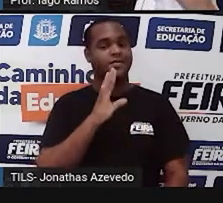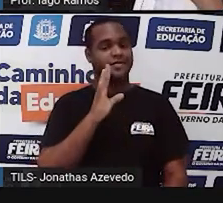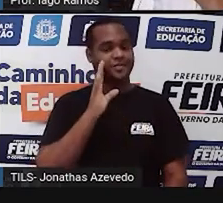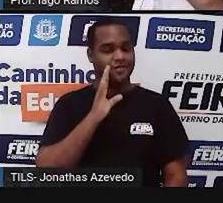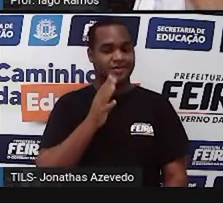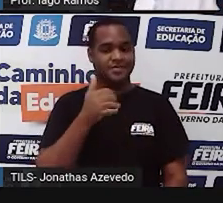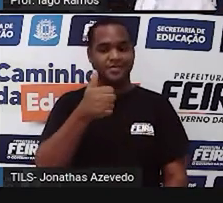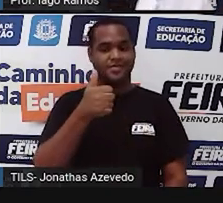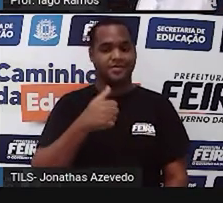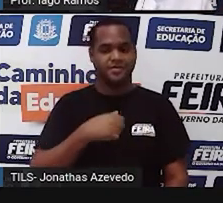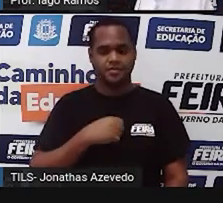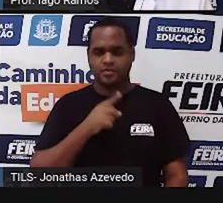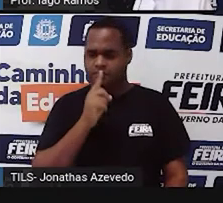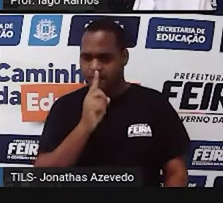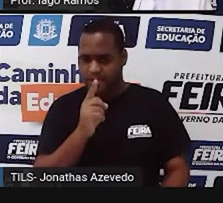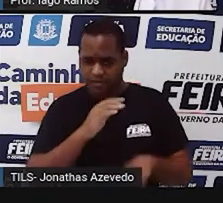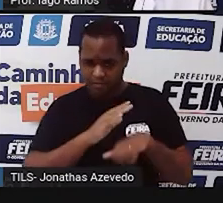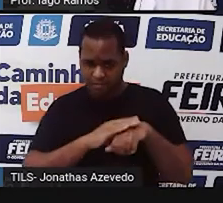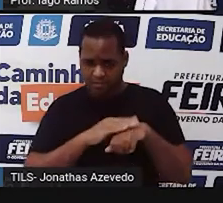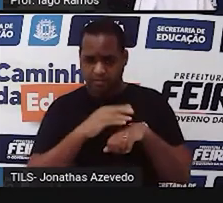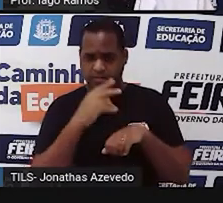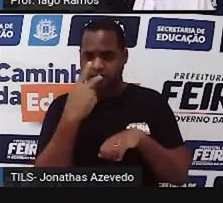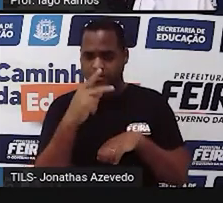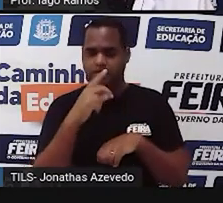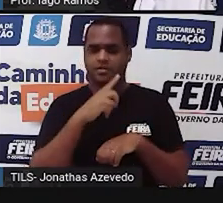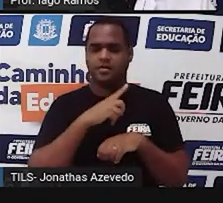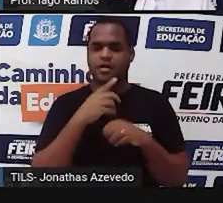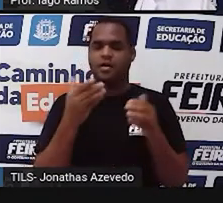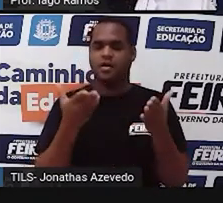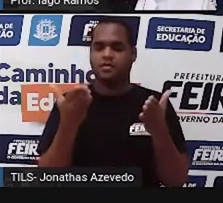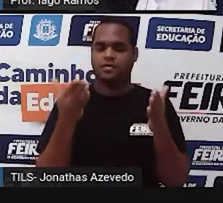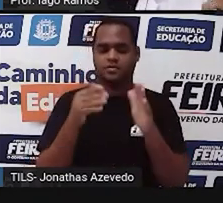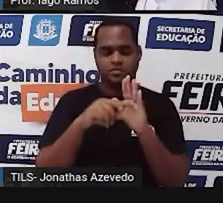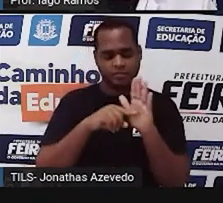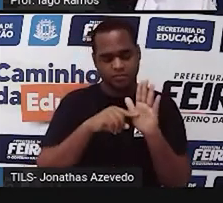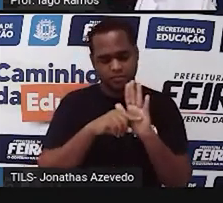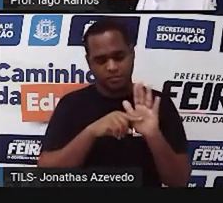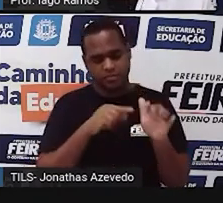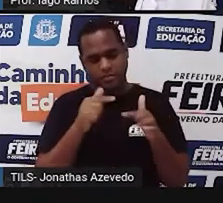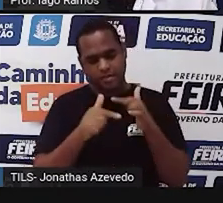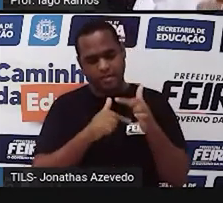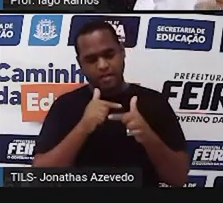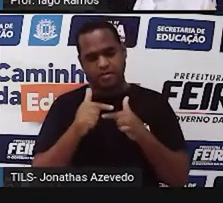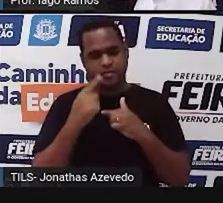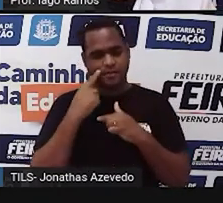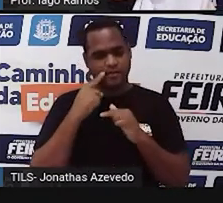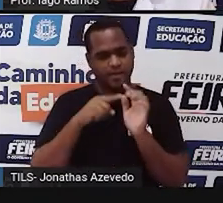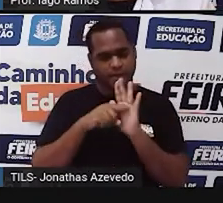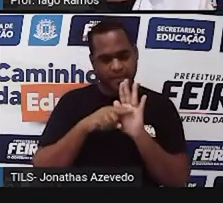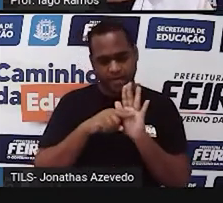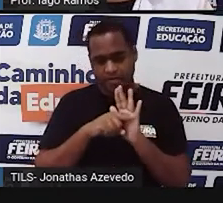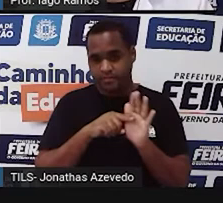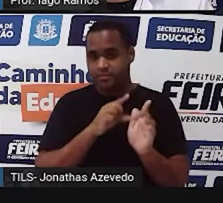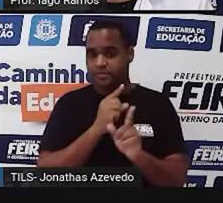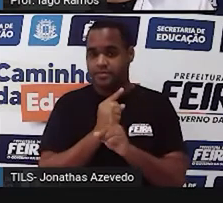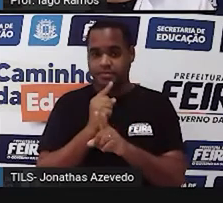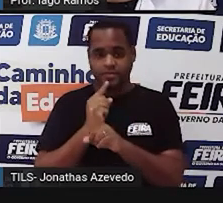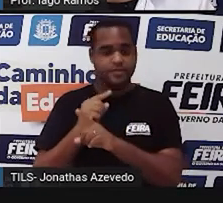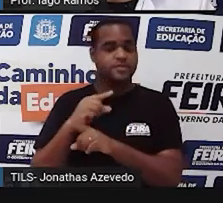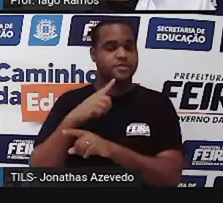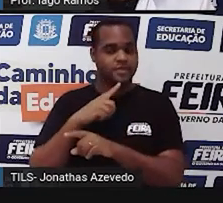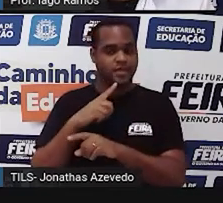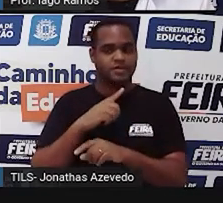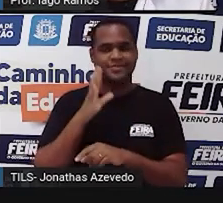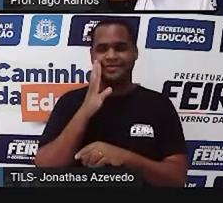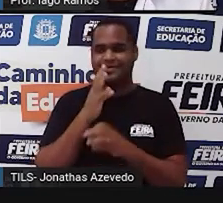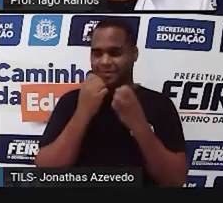Você aí, do outro lado, vai agora fazer um trabalho de um detetive, uma detetive. É isso